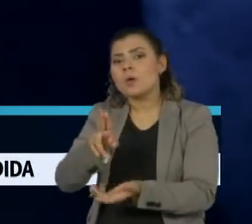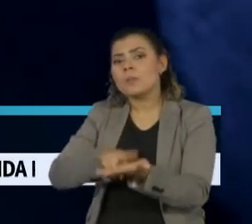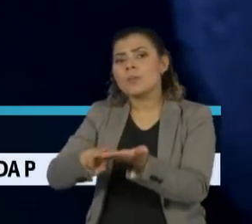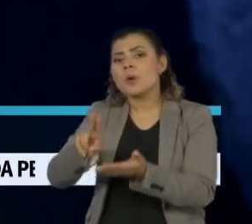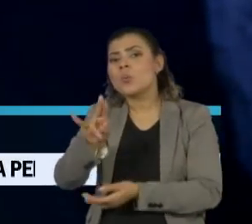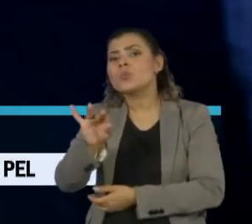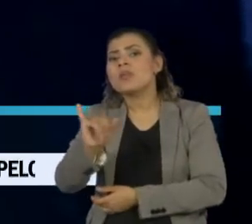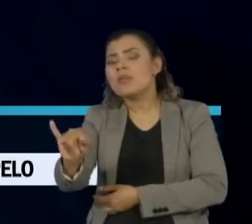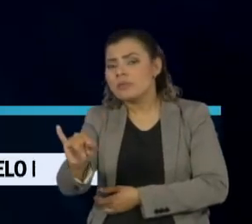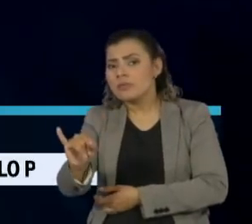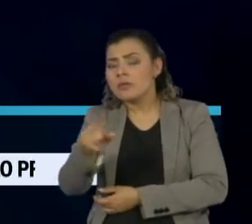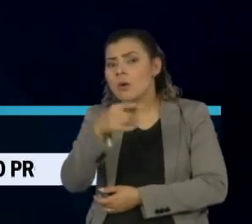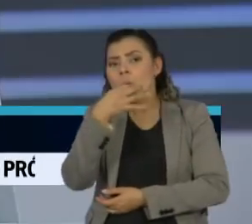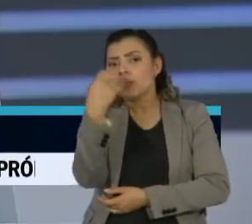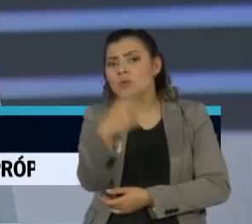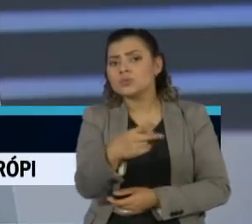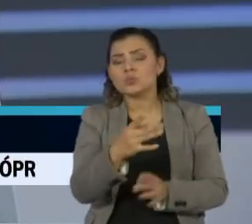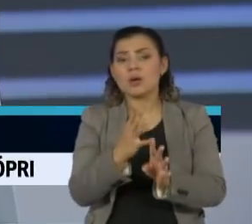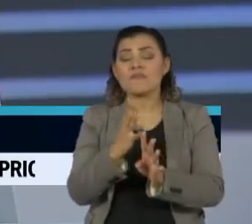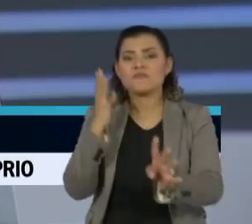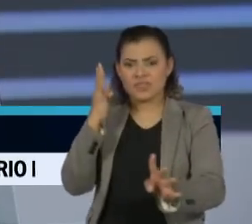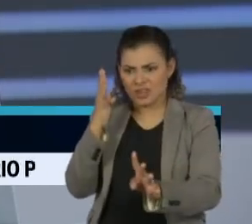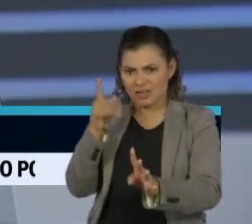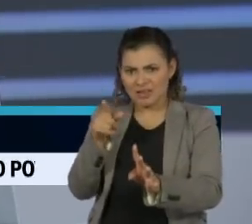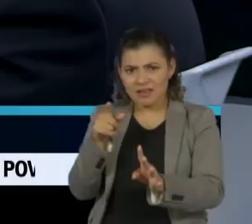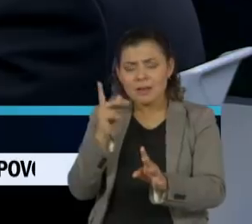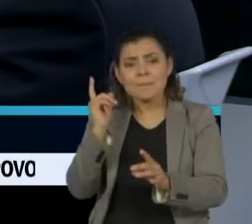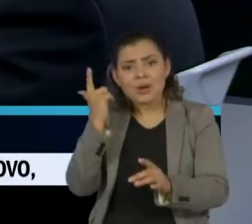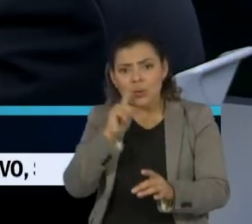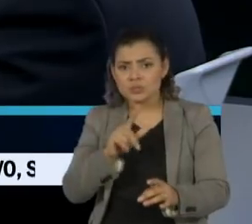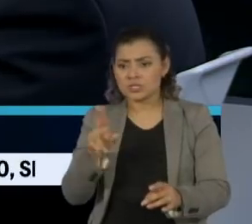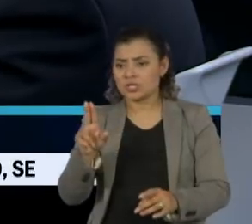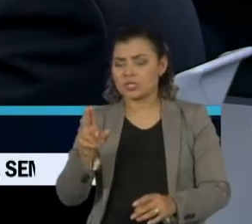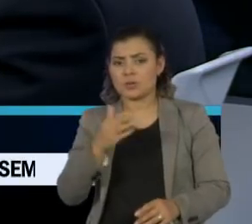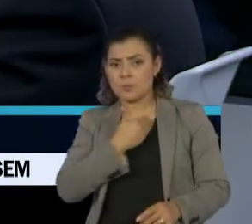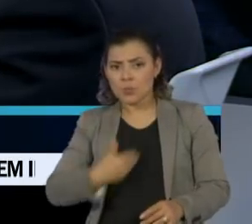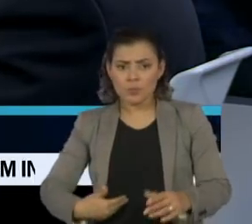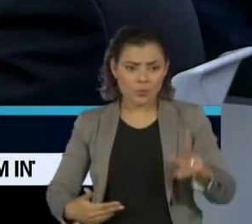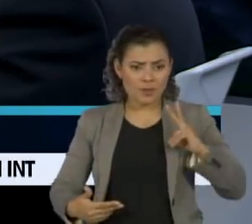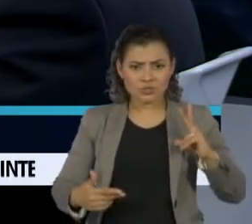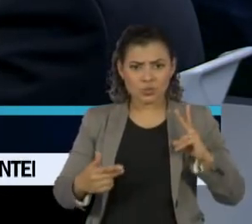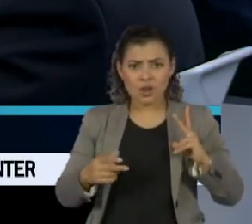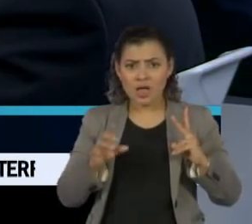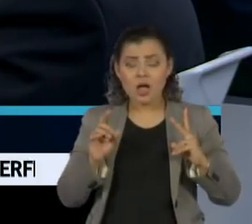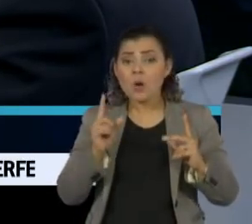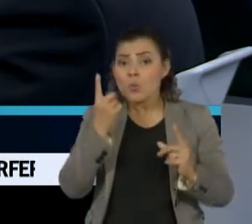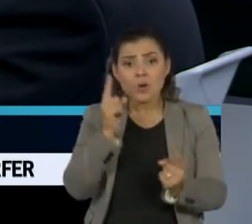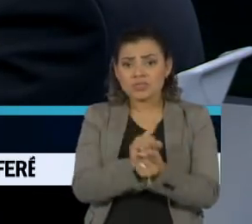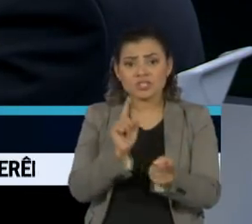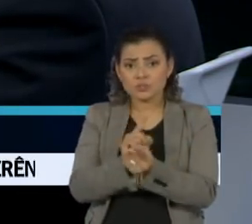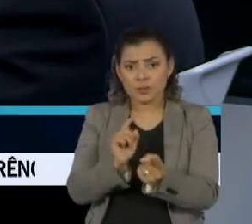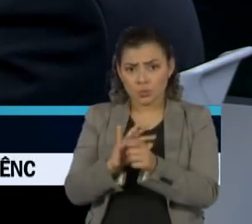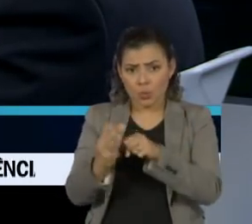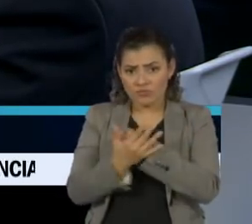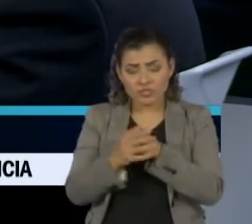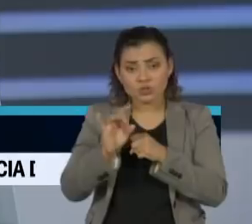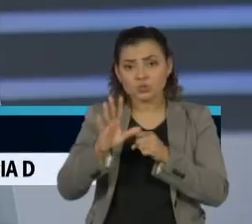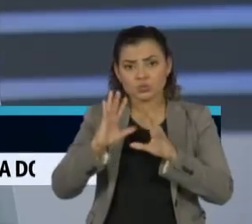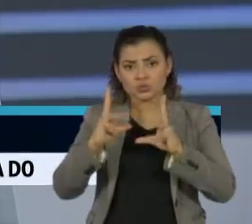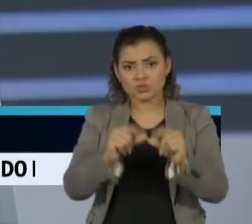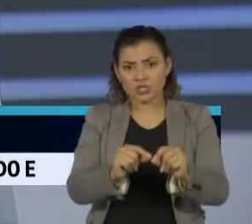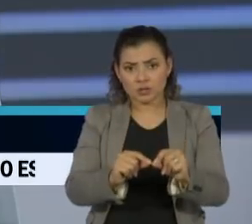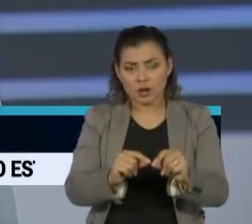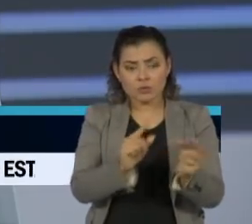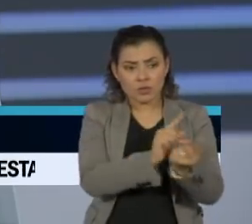avalia a defesa de uma fila única para aliar os dois sistemas de saúde, o público e o privado, no atendimento da COVID? Bom, a fila